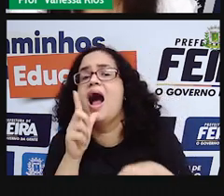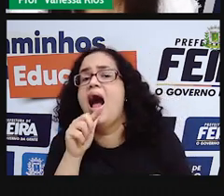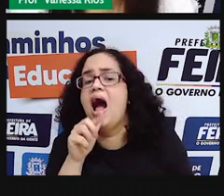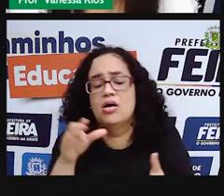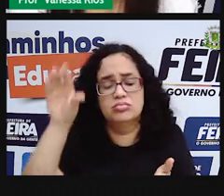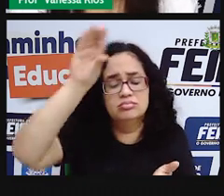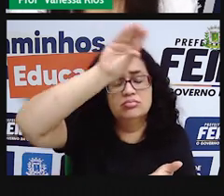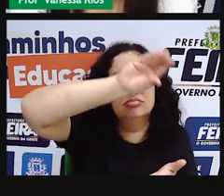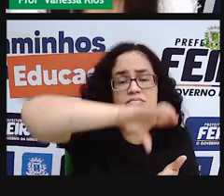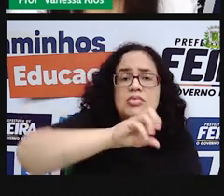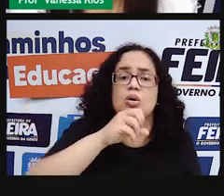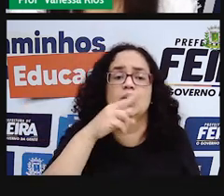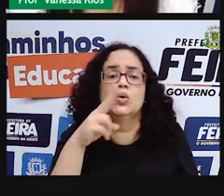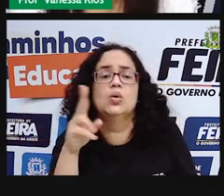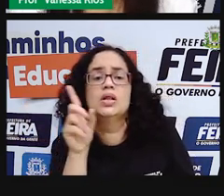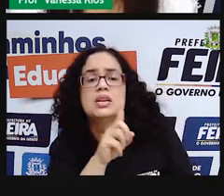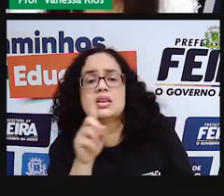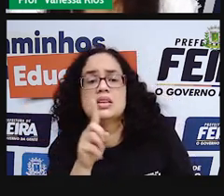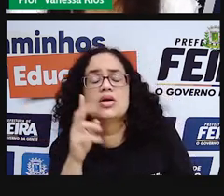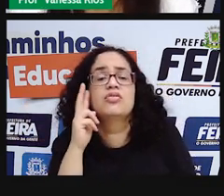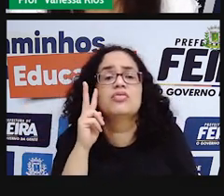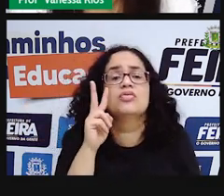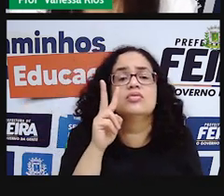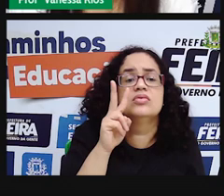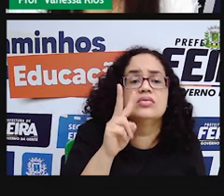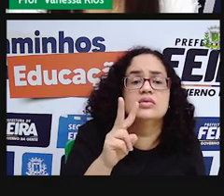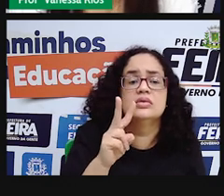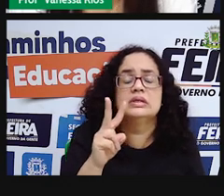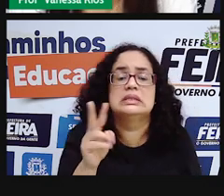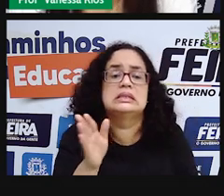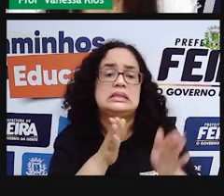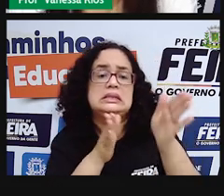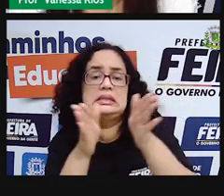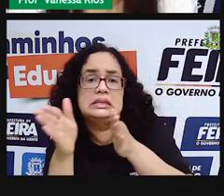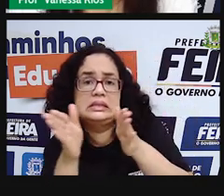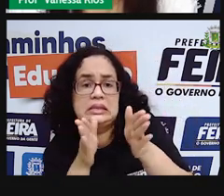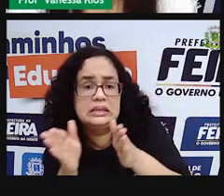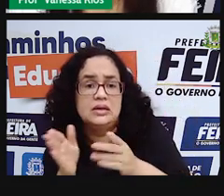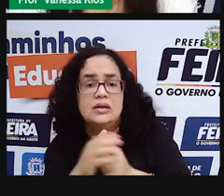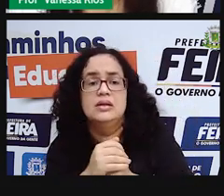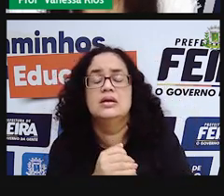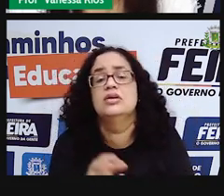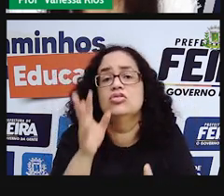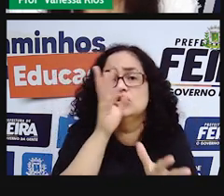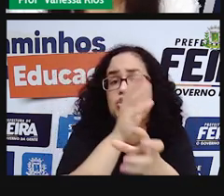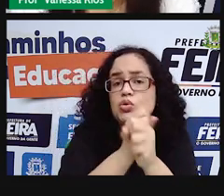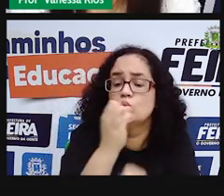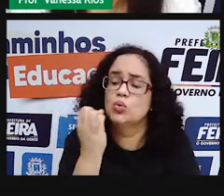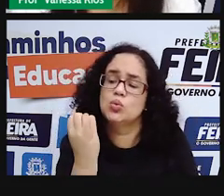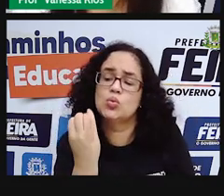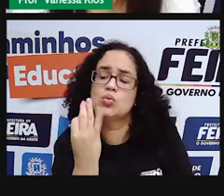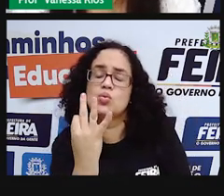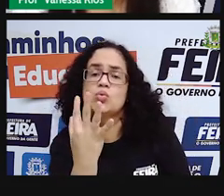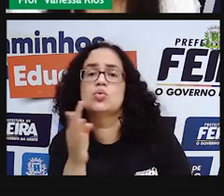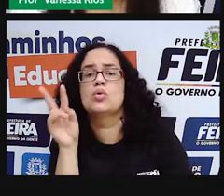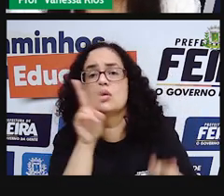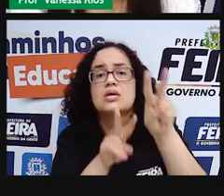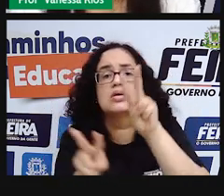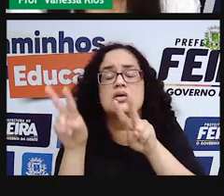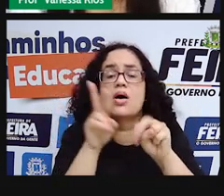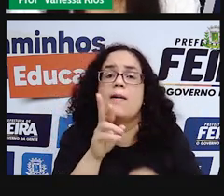impermeáveis e fiquem de olho aí na proporção, na hora de fazer as continhas, na hora de observar os resultados.